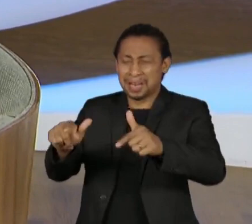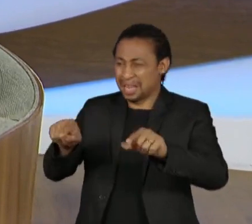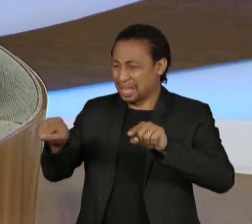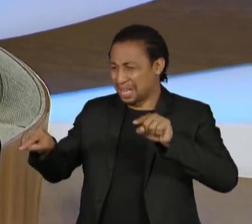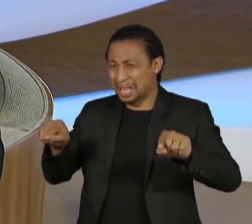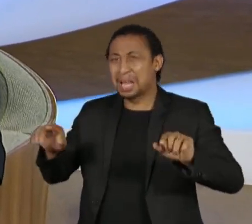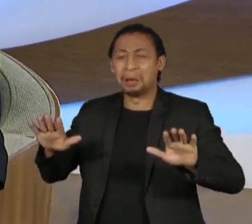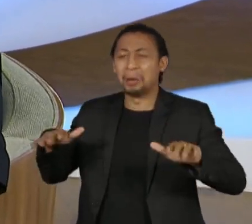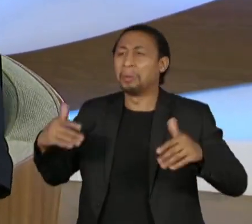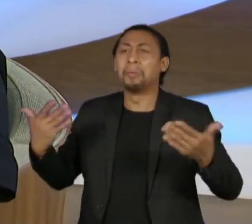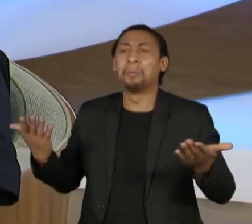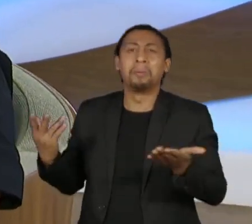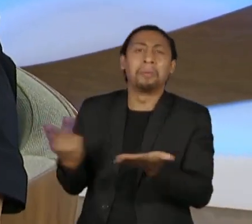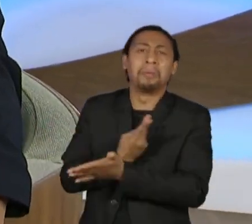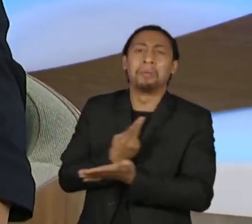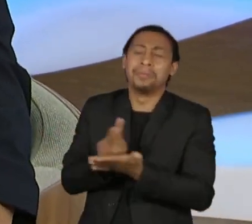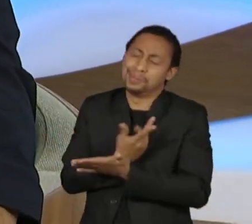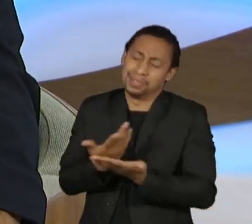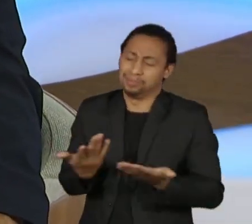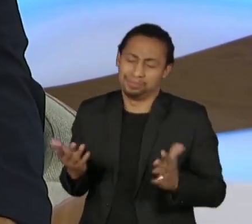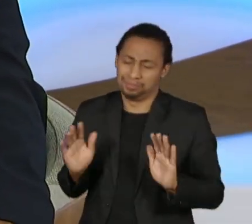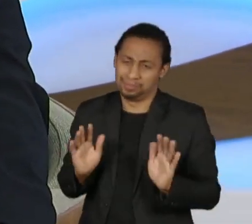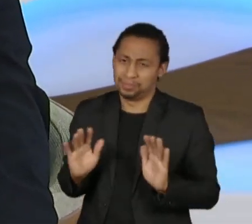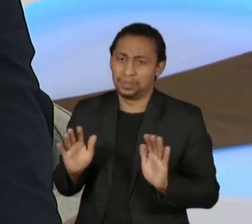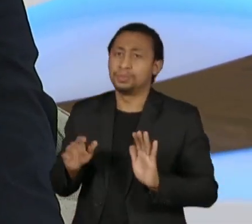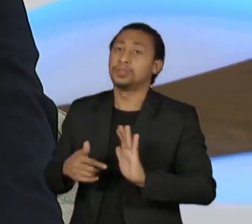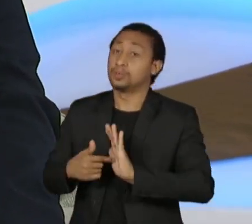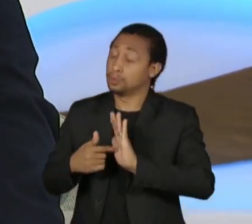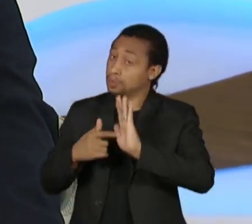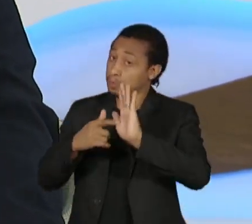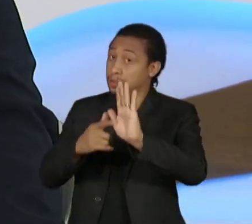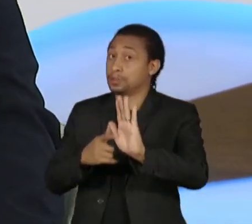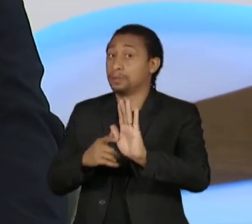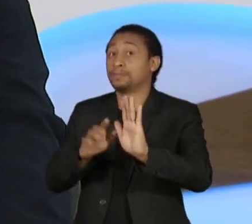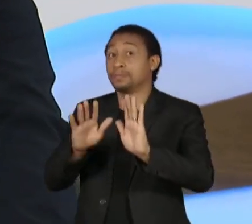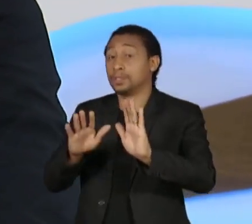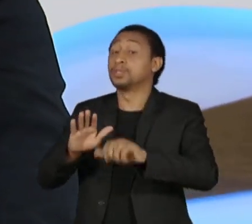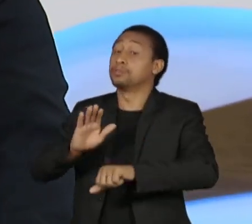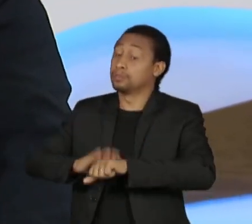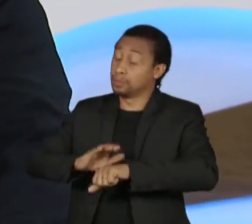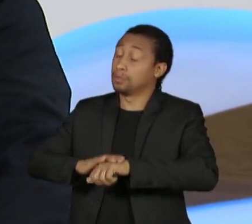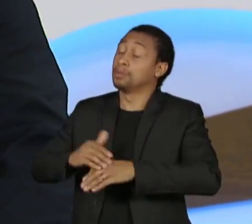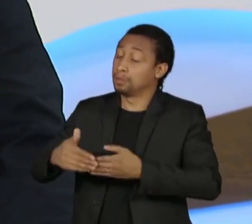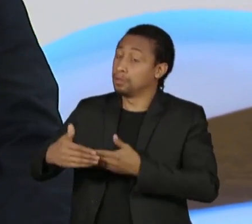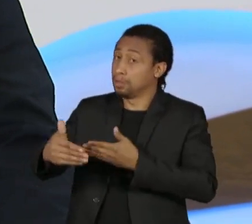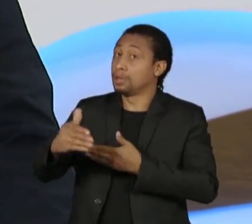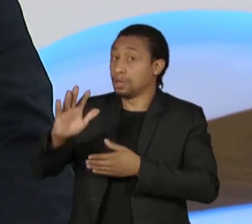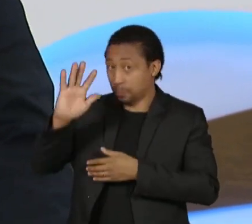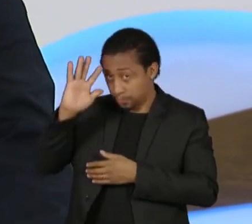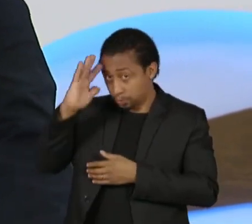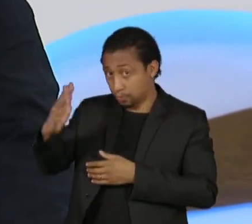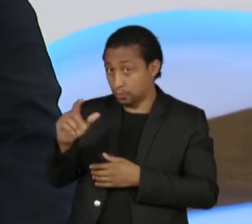dizendo corretamente, é que nós vamos, e de fato faremos, o resgate das